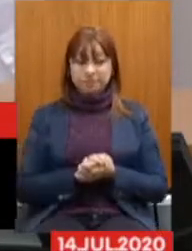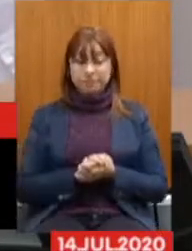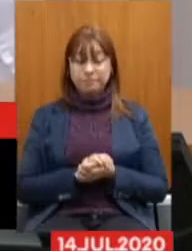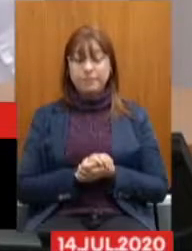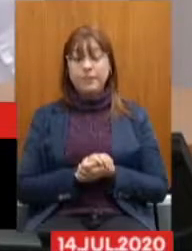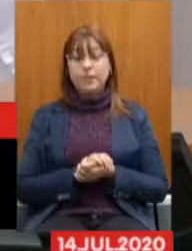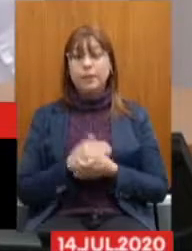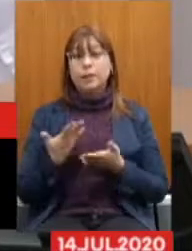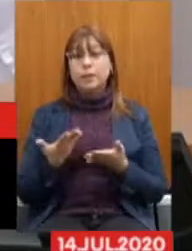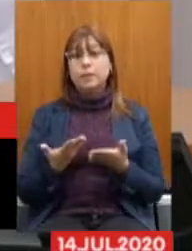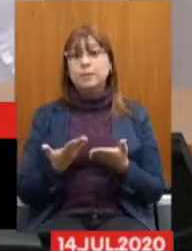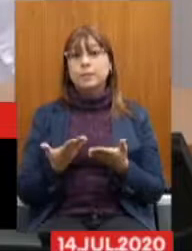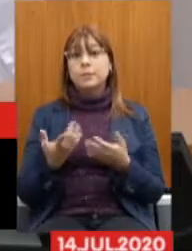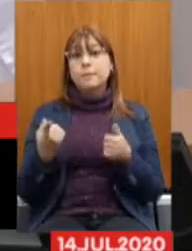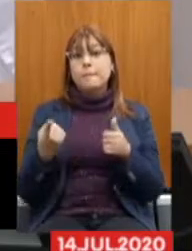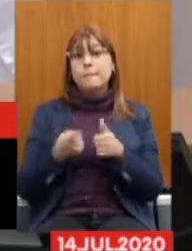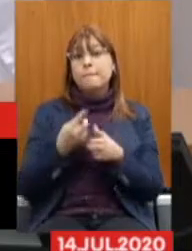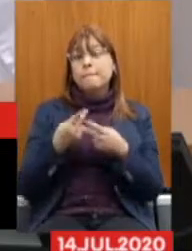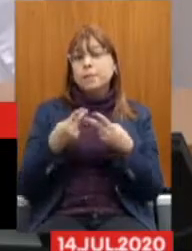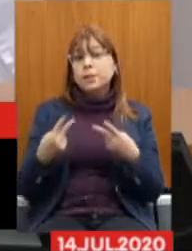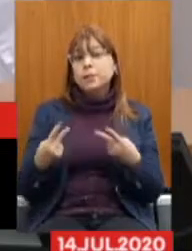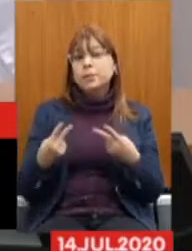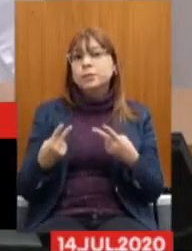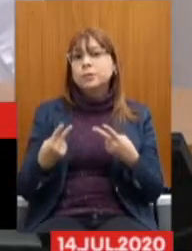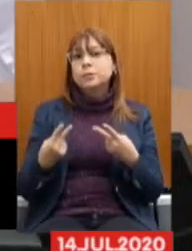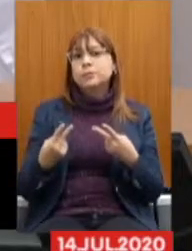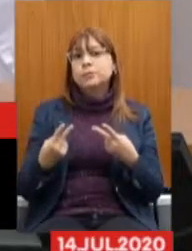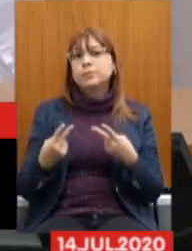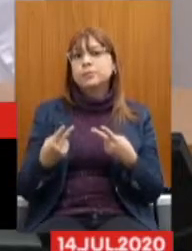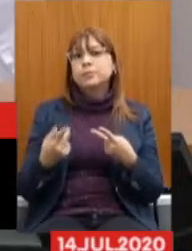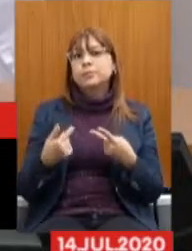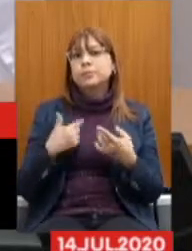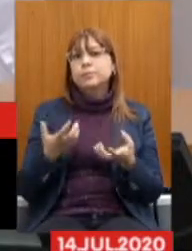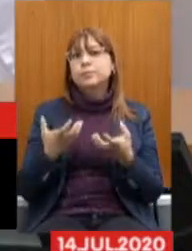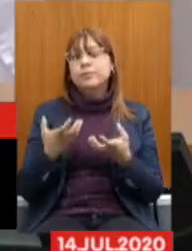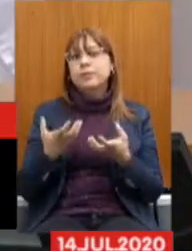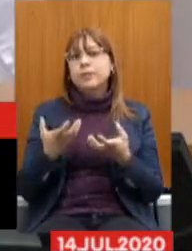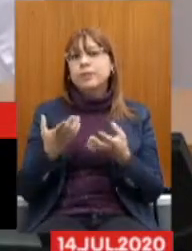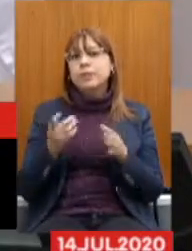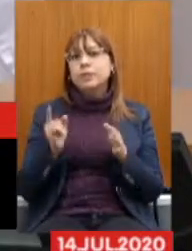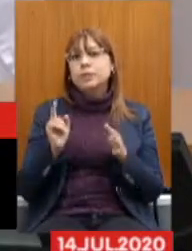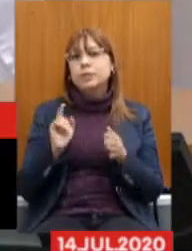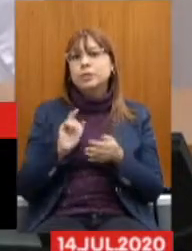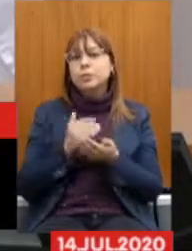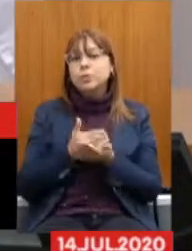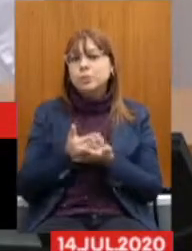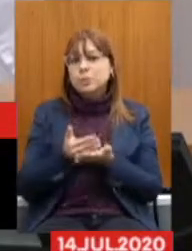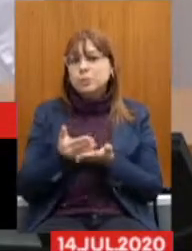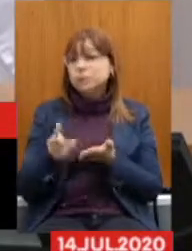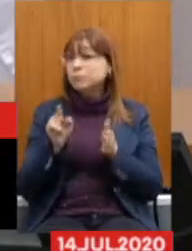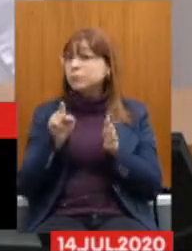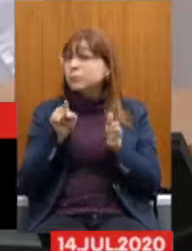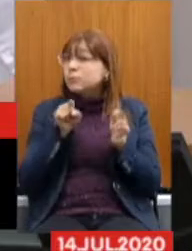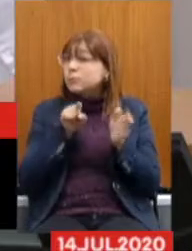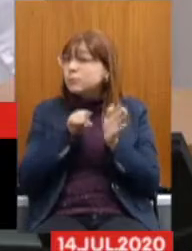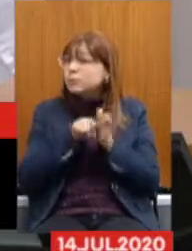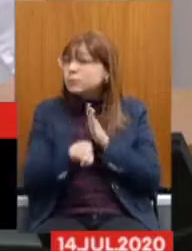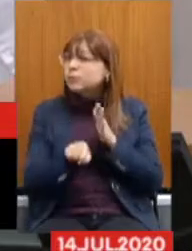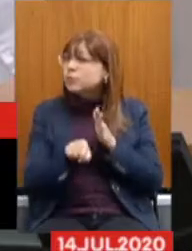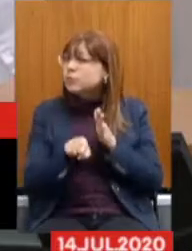A primeira coisa Que eu tenho hoje Eu tenho a diferença E aí eu quero Já começar Questionando